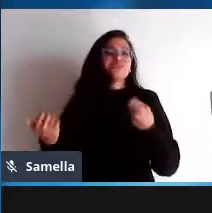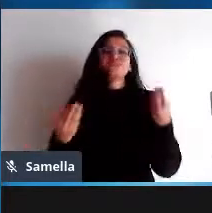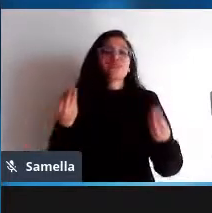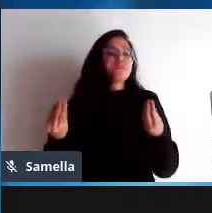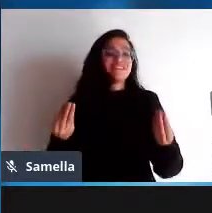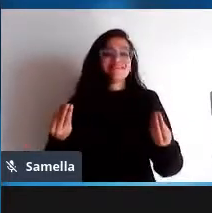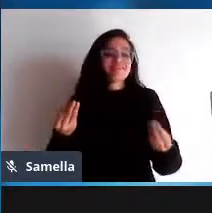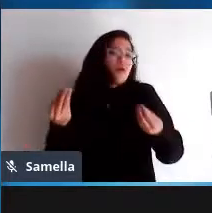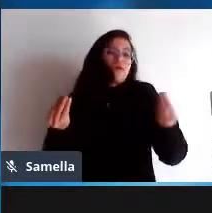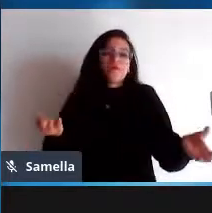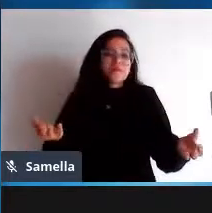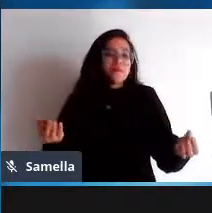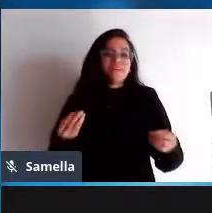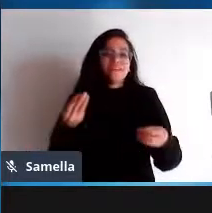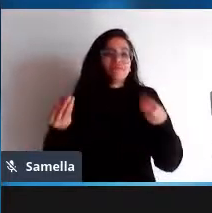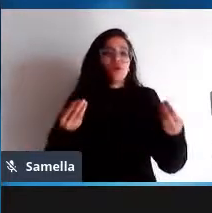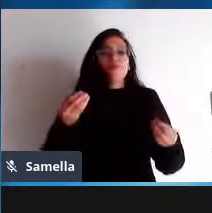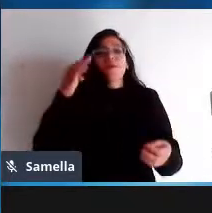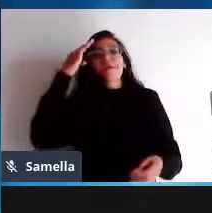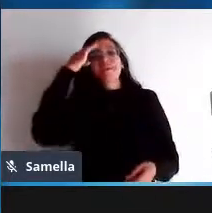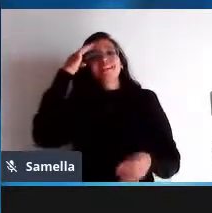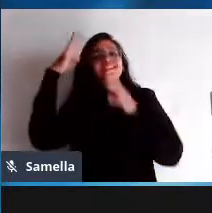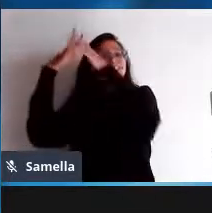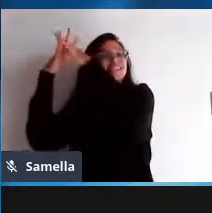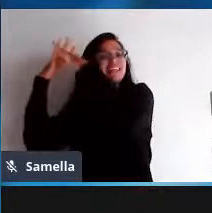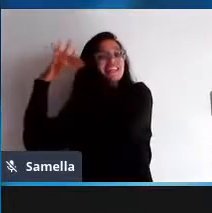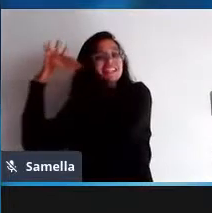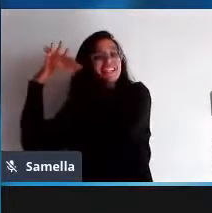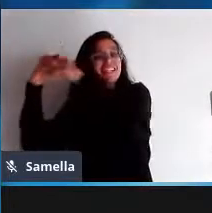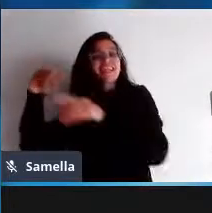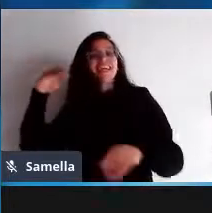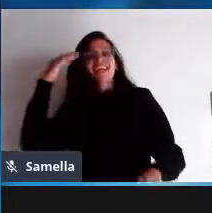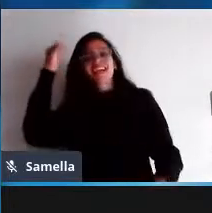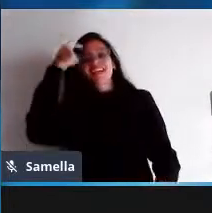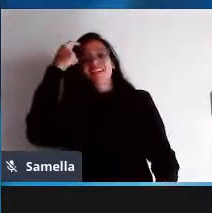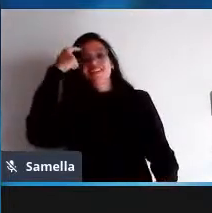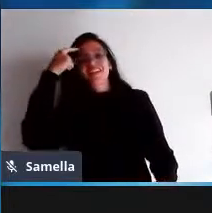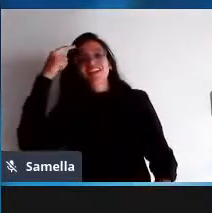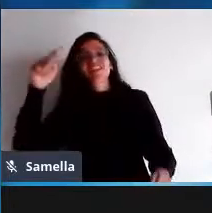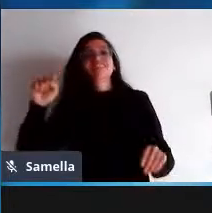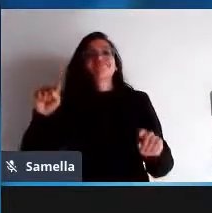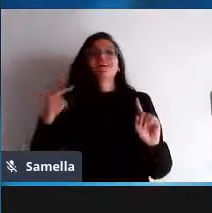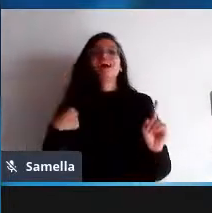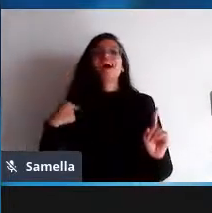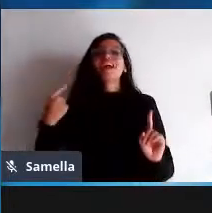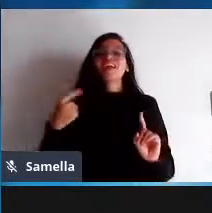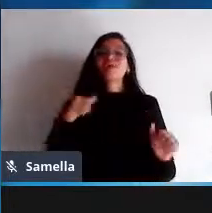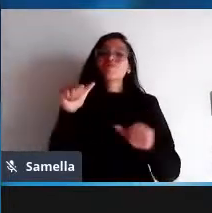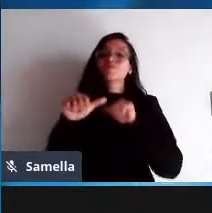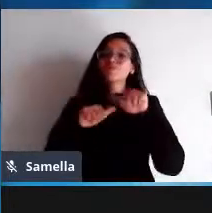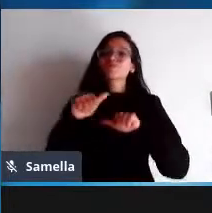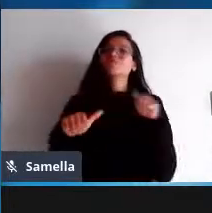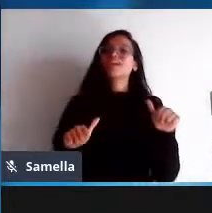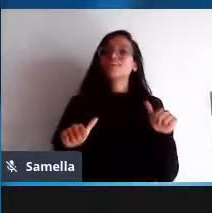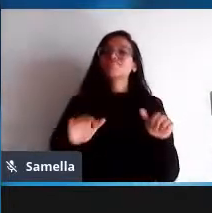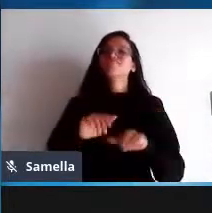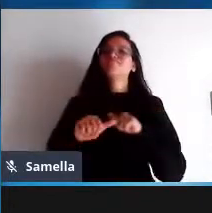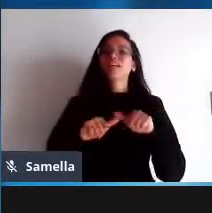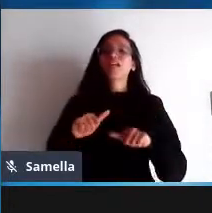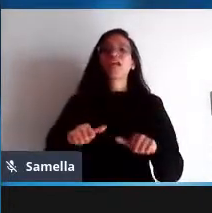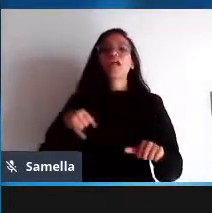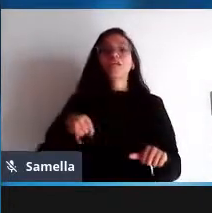eu entendendo o que aquela palavra queria dizer eu tomei a liberdade de substituir por